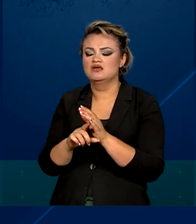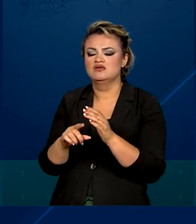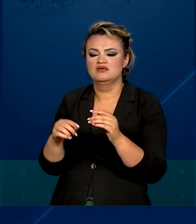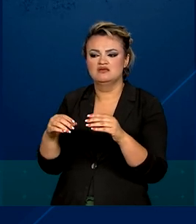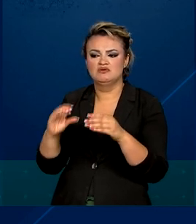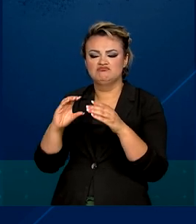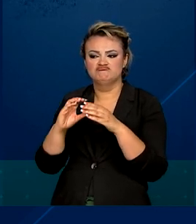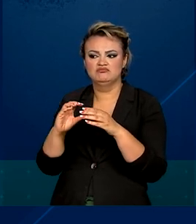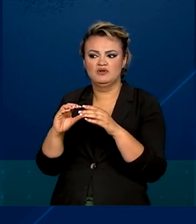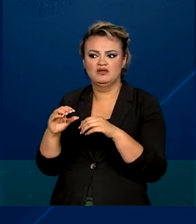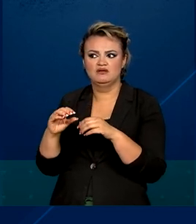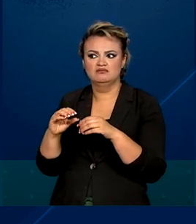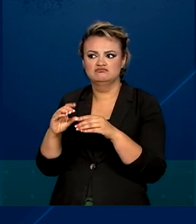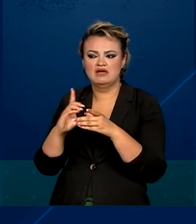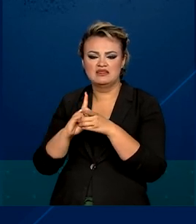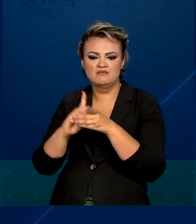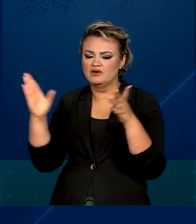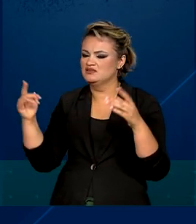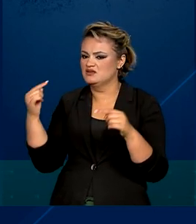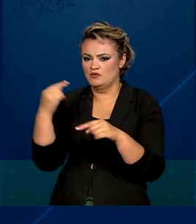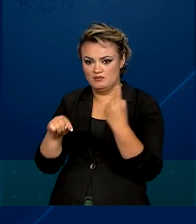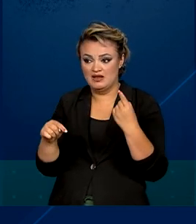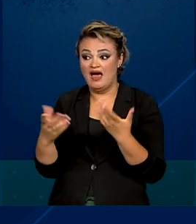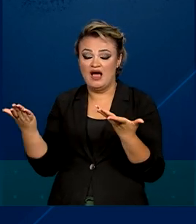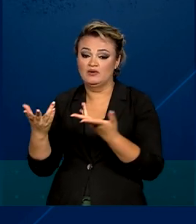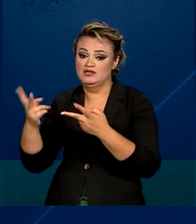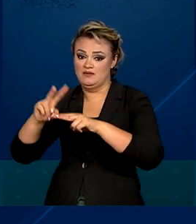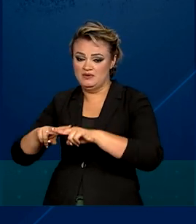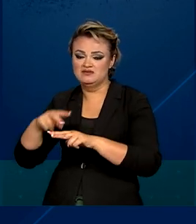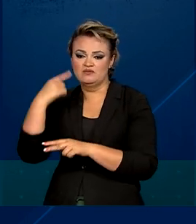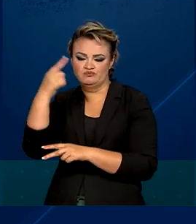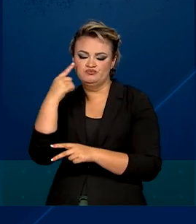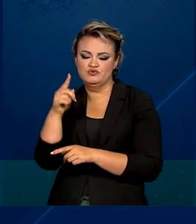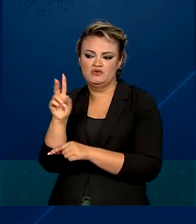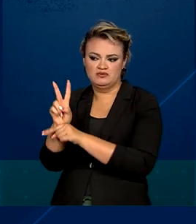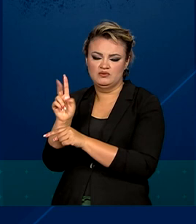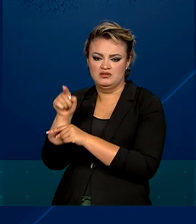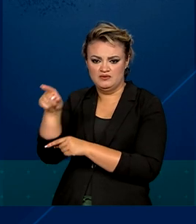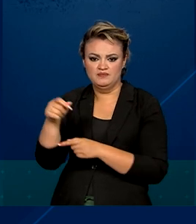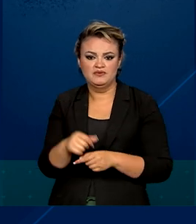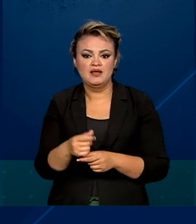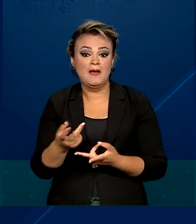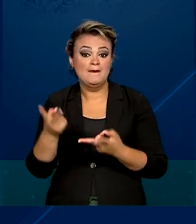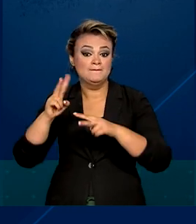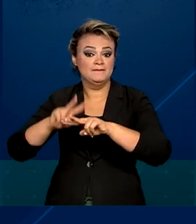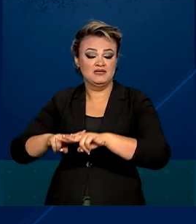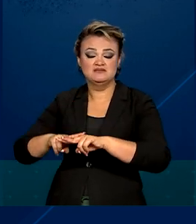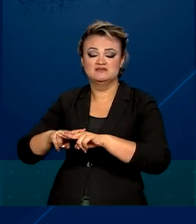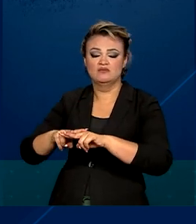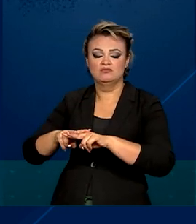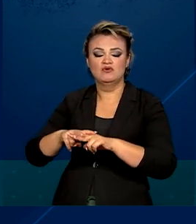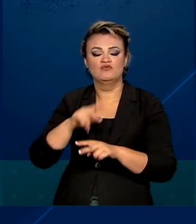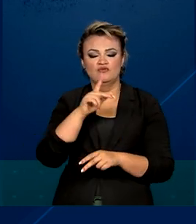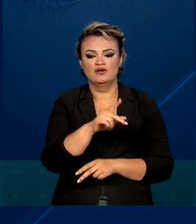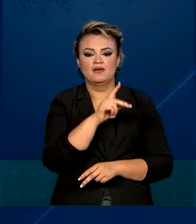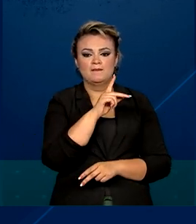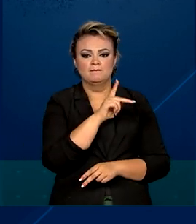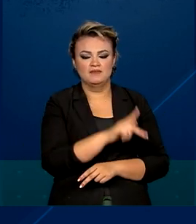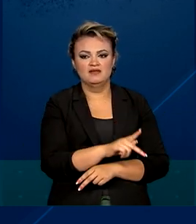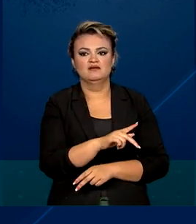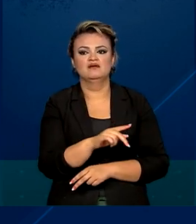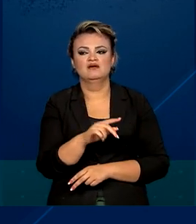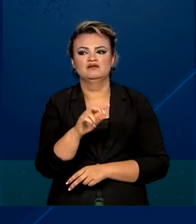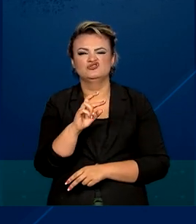Chavante foi preso e está acompanhado de advogados. A prisão foi solicitada pela Procuradoria-Geral da